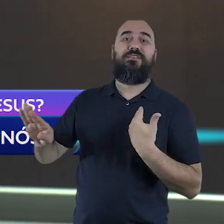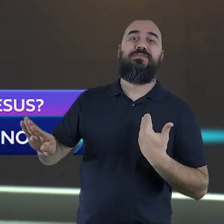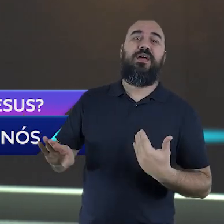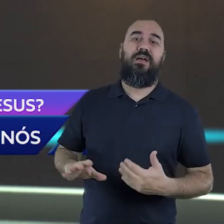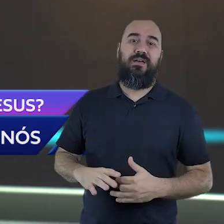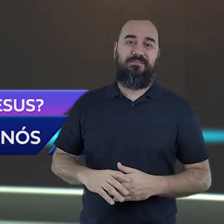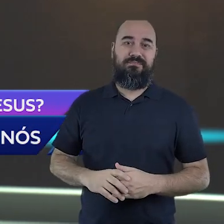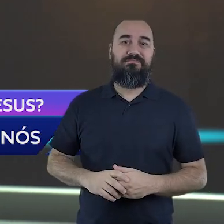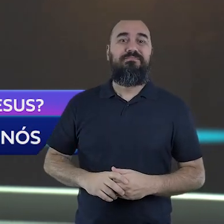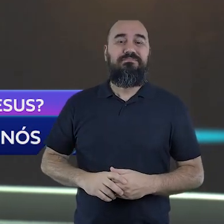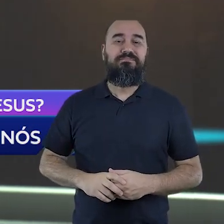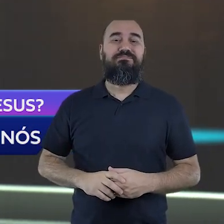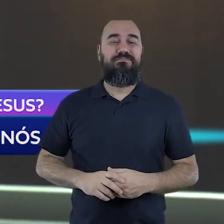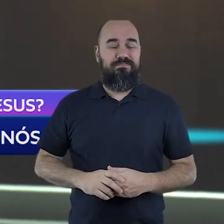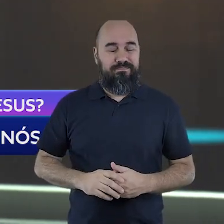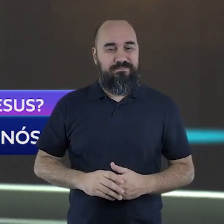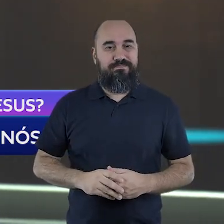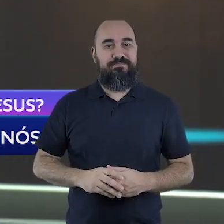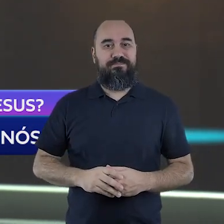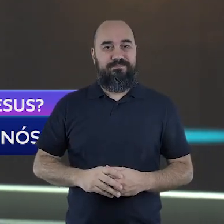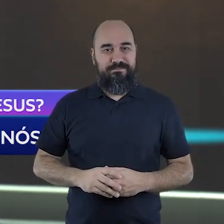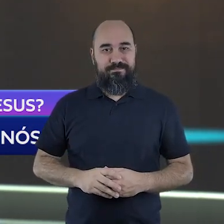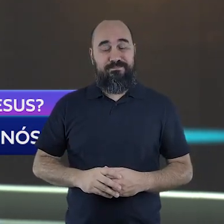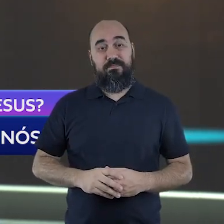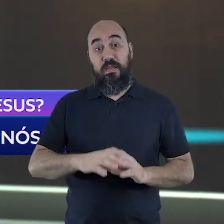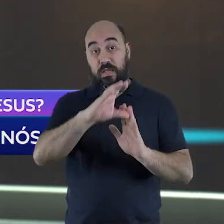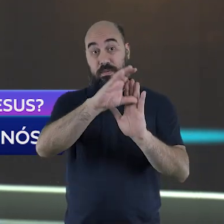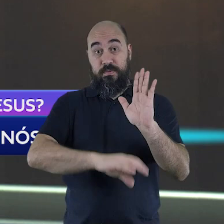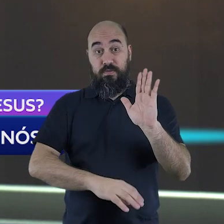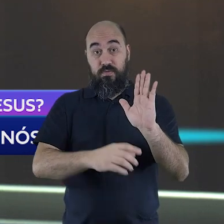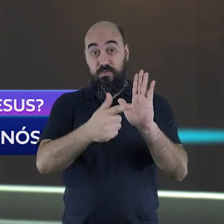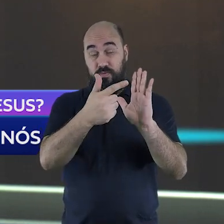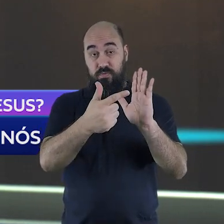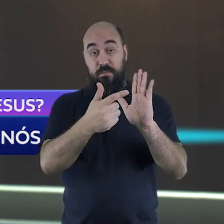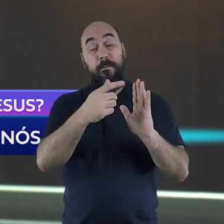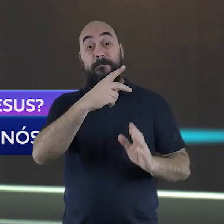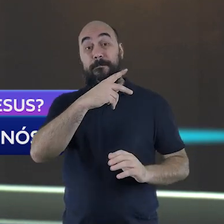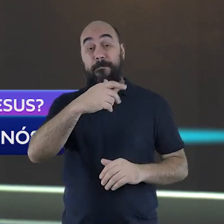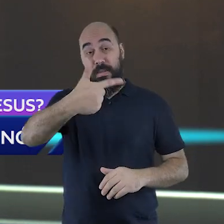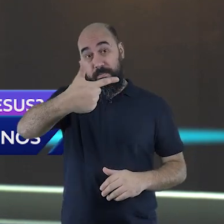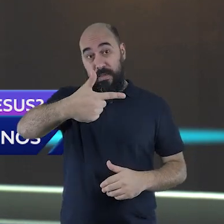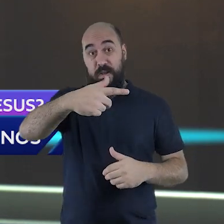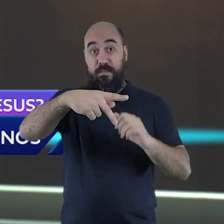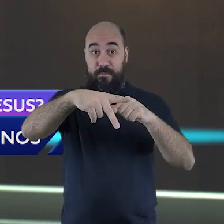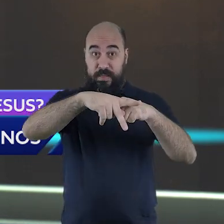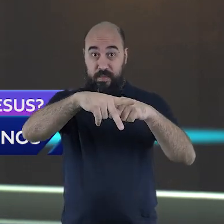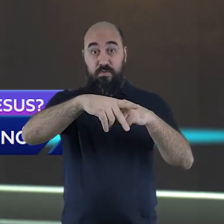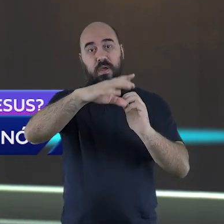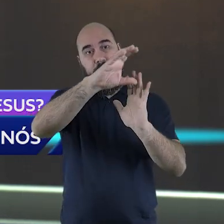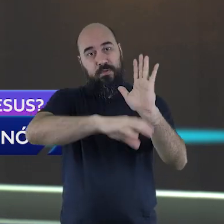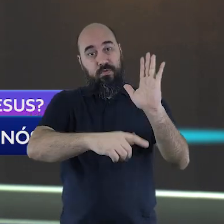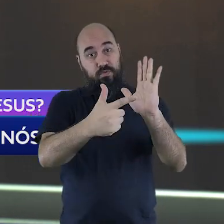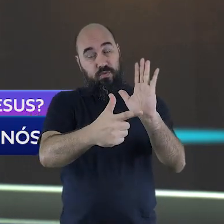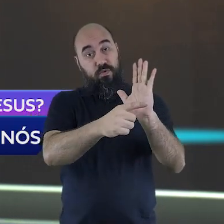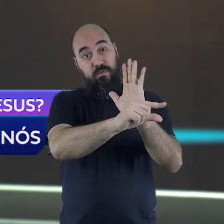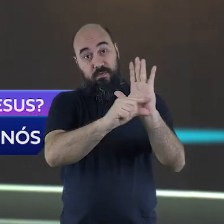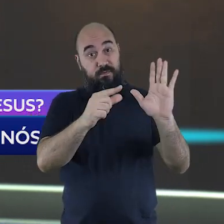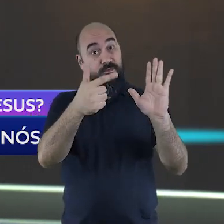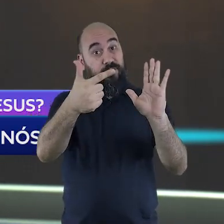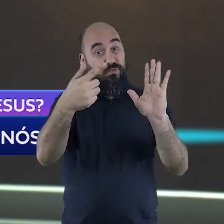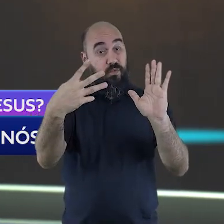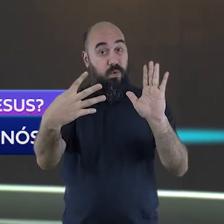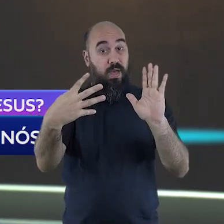Em 1 Pedro, no capítulo 2, versículo 24, a Bíblia diz que carregando Ele mesmo